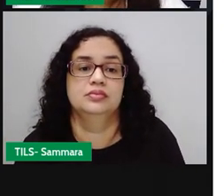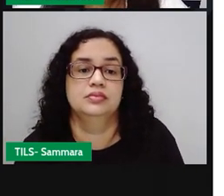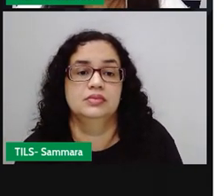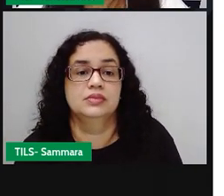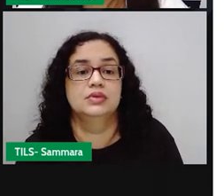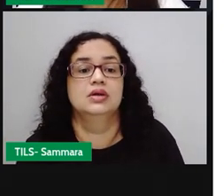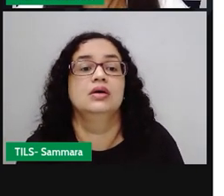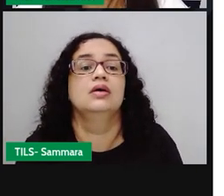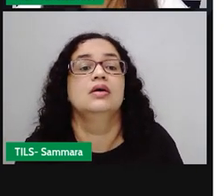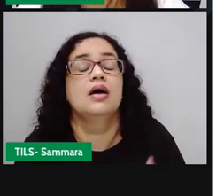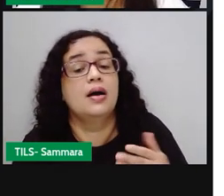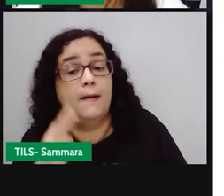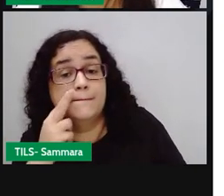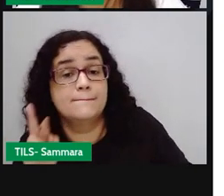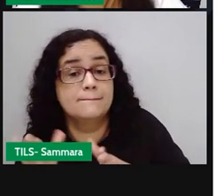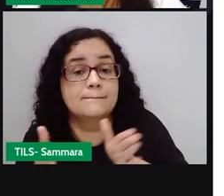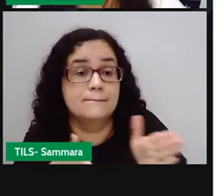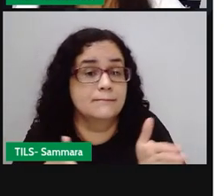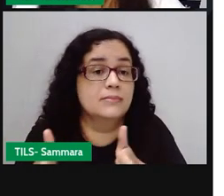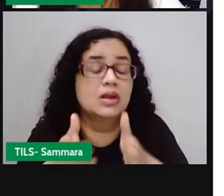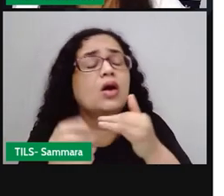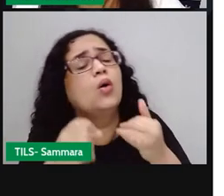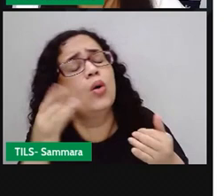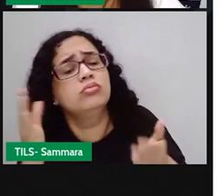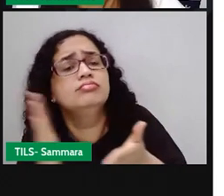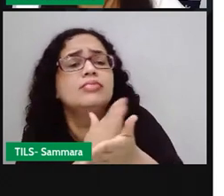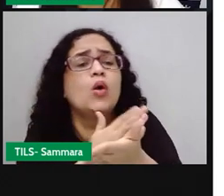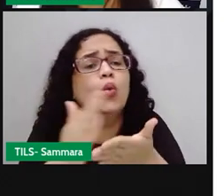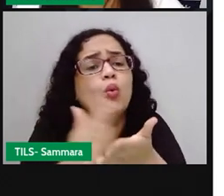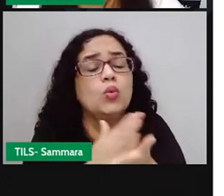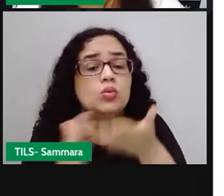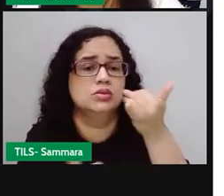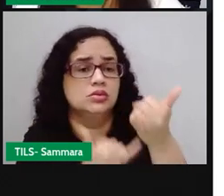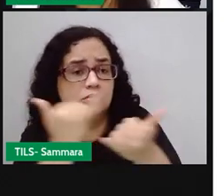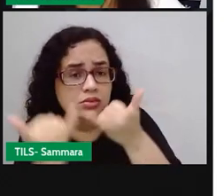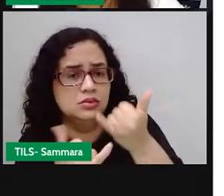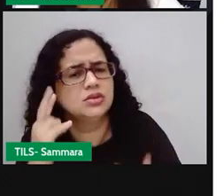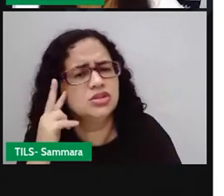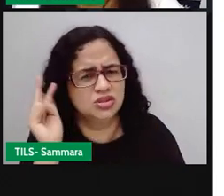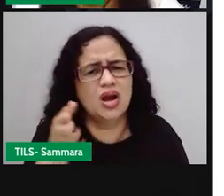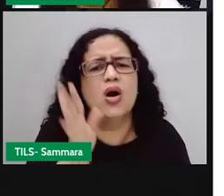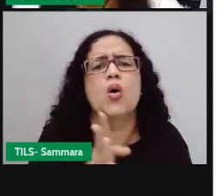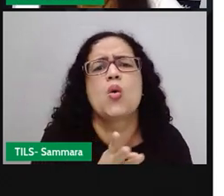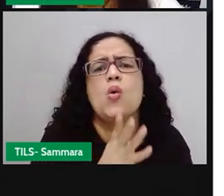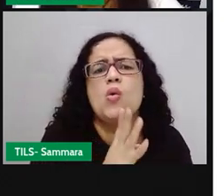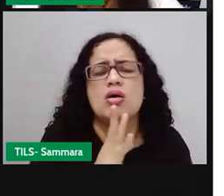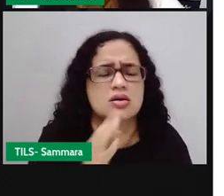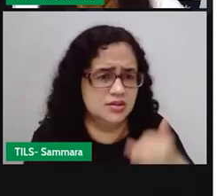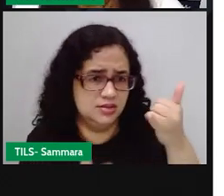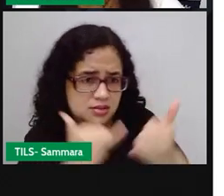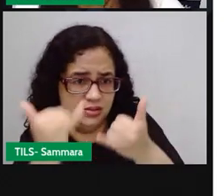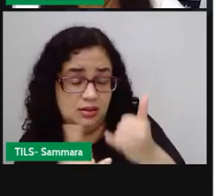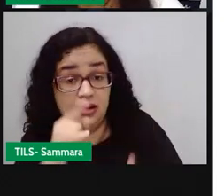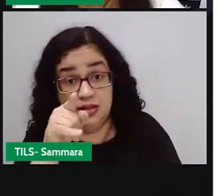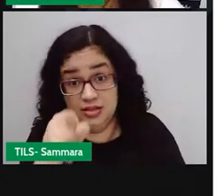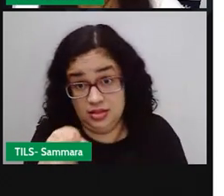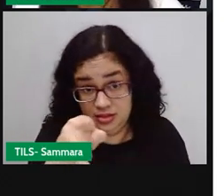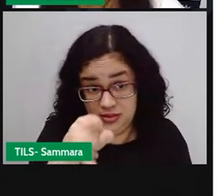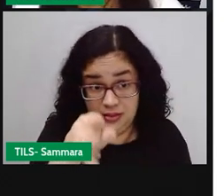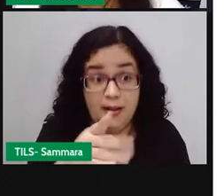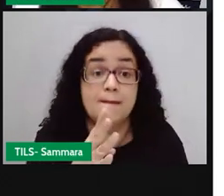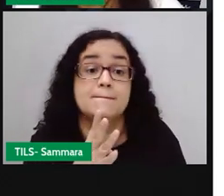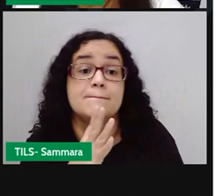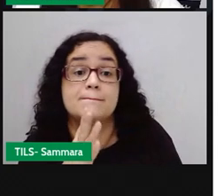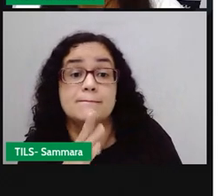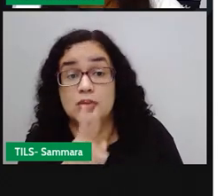E aí, a prova vai apresentar agora algumas brincadeiras. Já viram essa brincadeira aí? Essa brincadeira